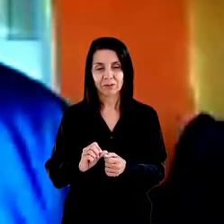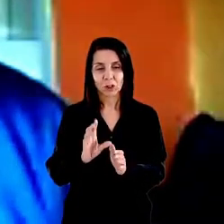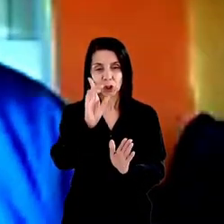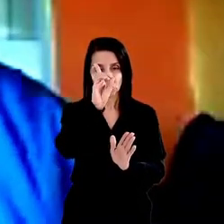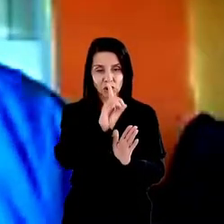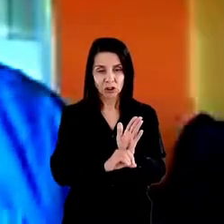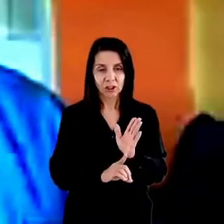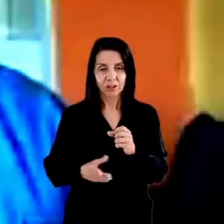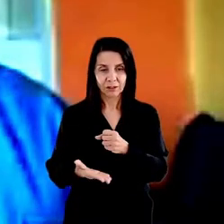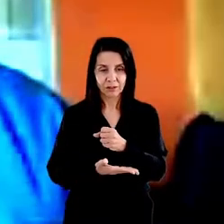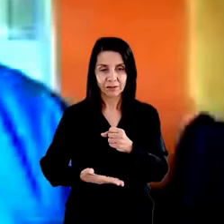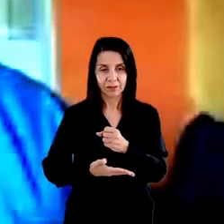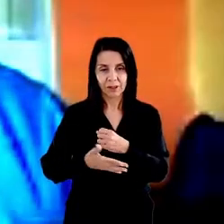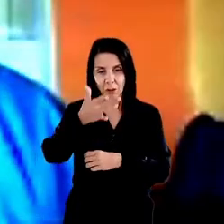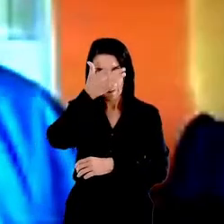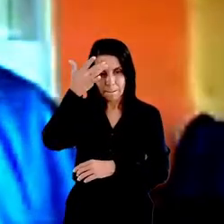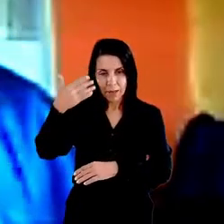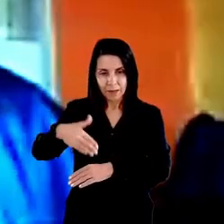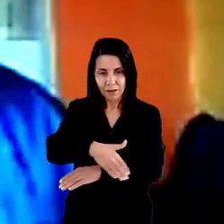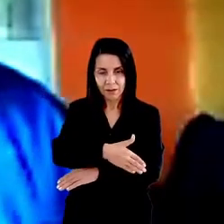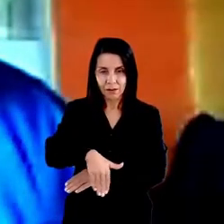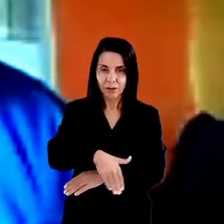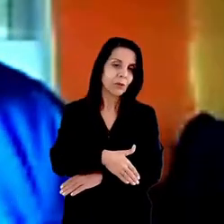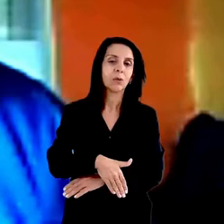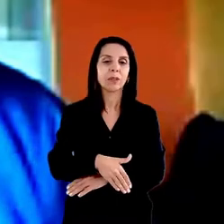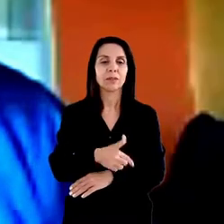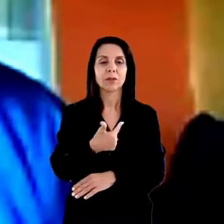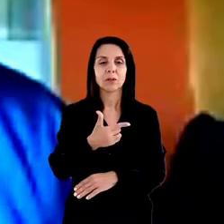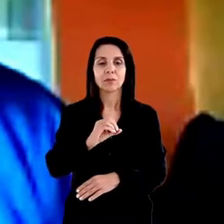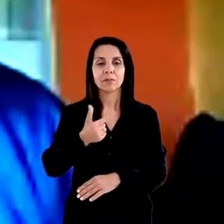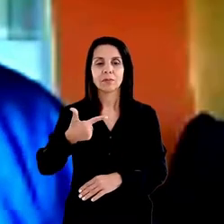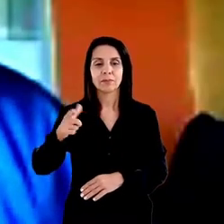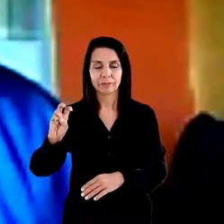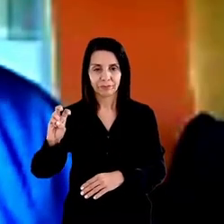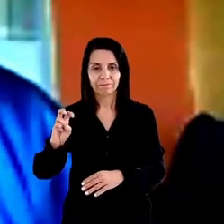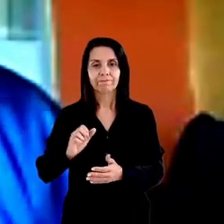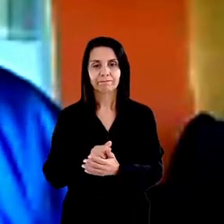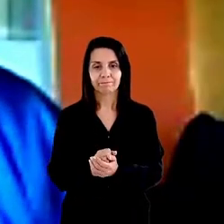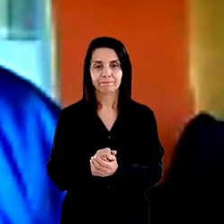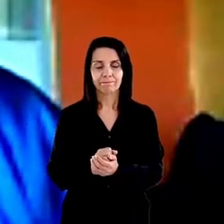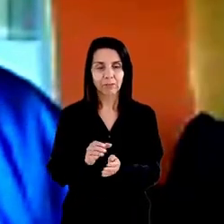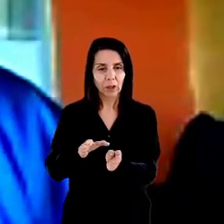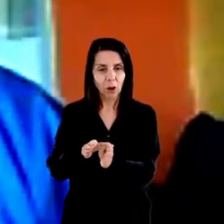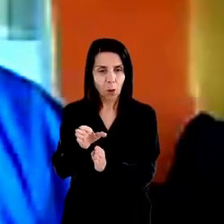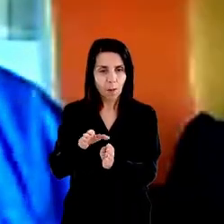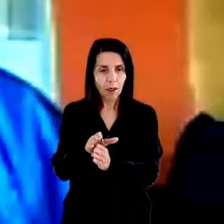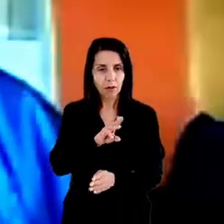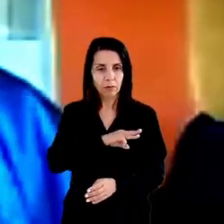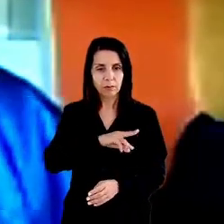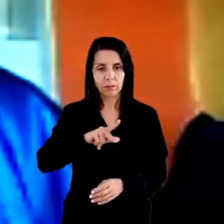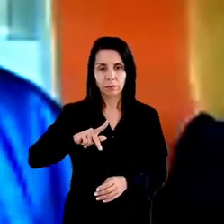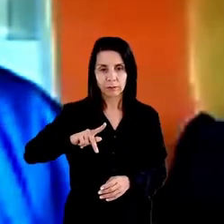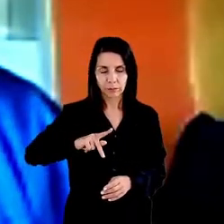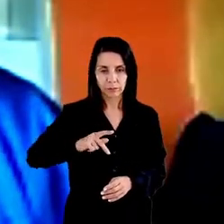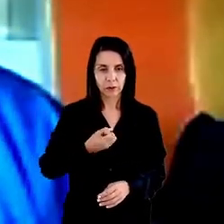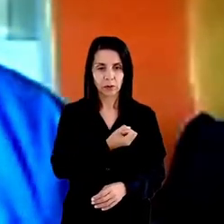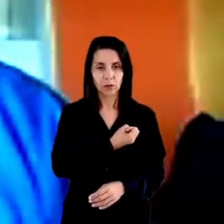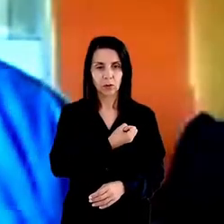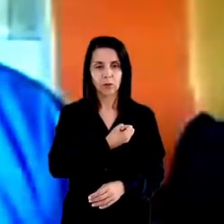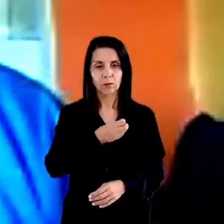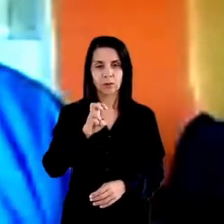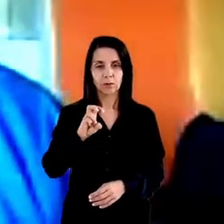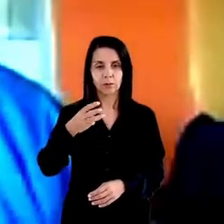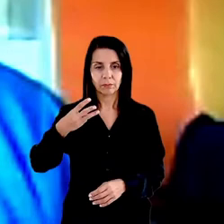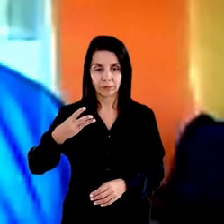o guia de atuação ministerial no ano de 2015. A recomendação do Conselho Nacional do Ministério Público número 53 de 2017